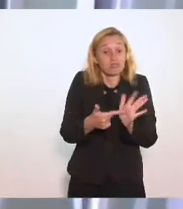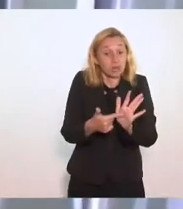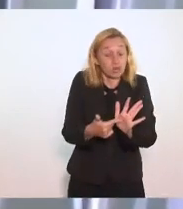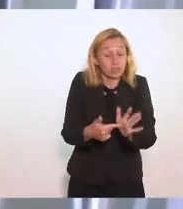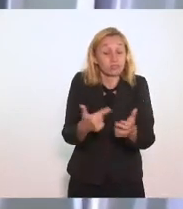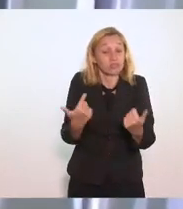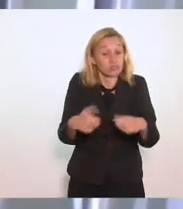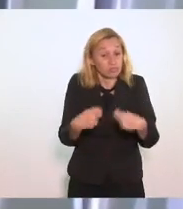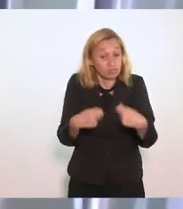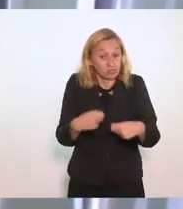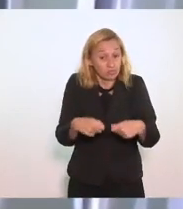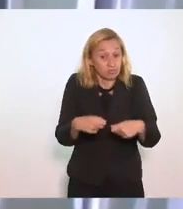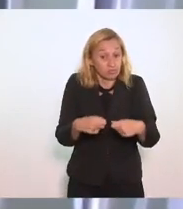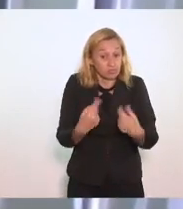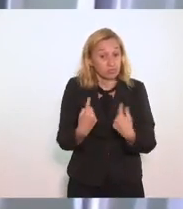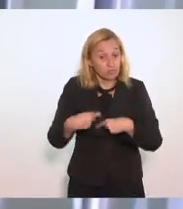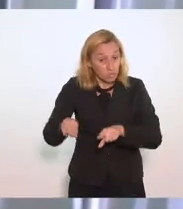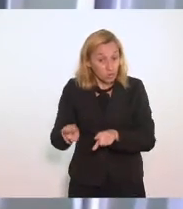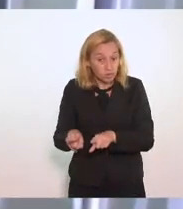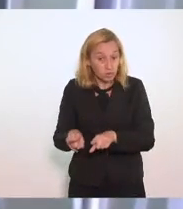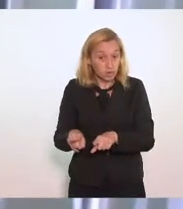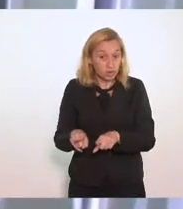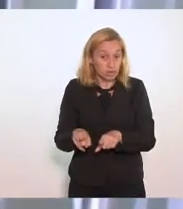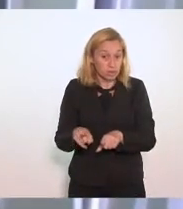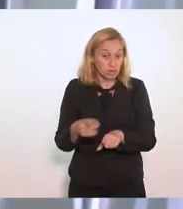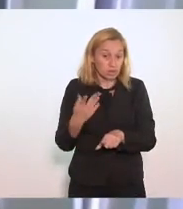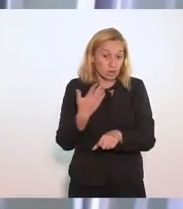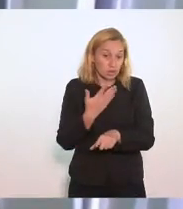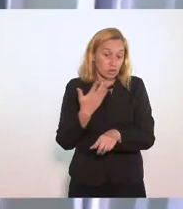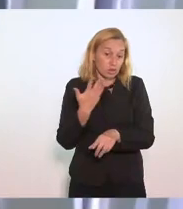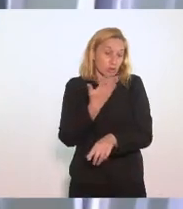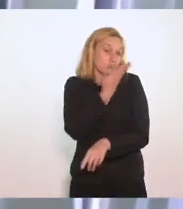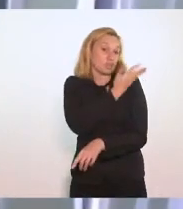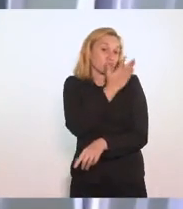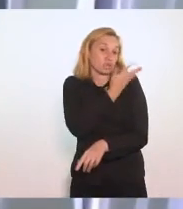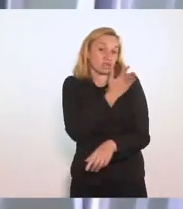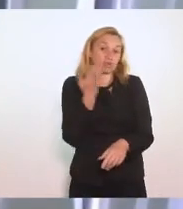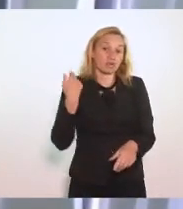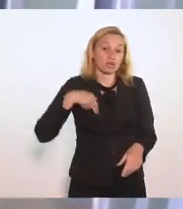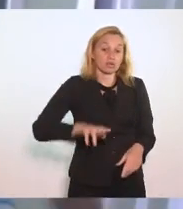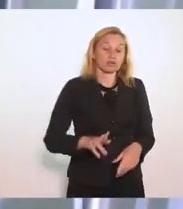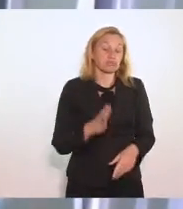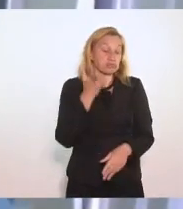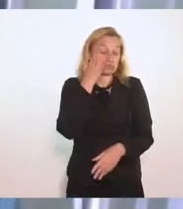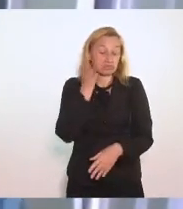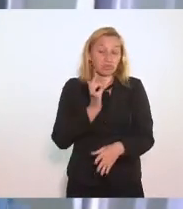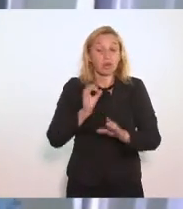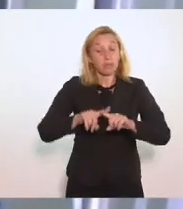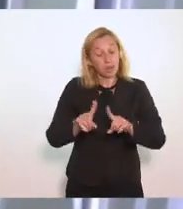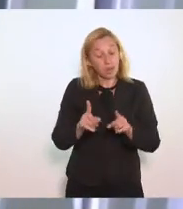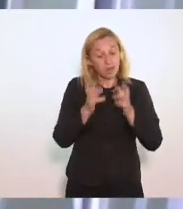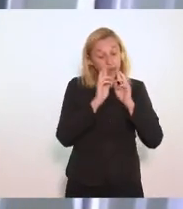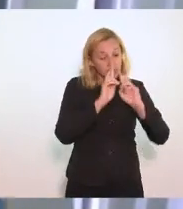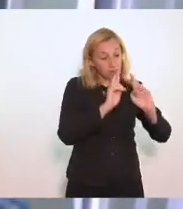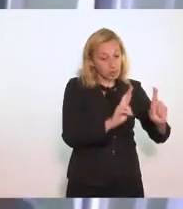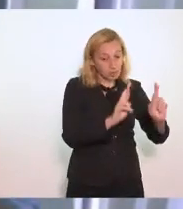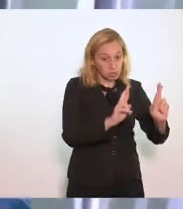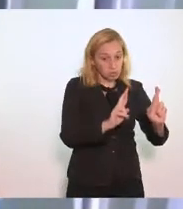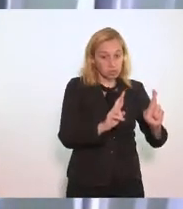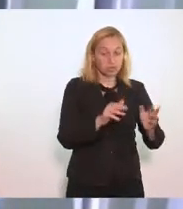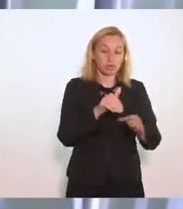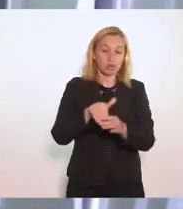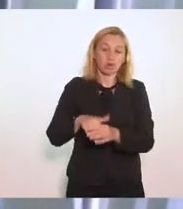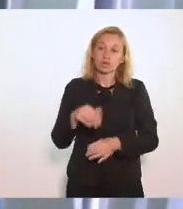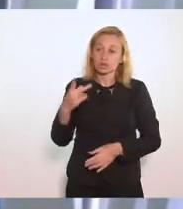necessidade De combatermos A intolerância religiosa É isso que eu não consigo entender Embora respeite os votos divergentes Porque o seu projeto